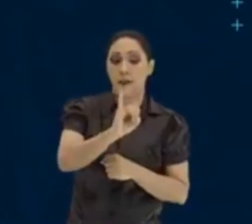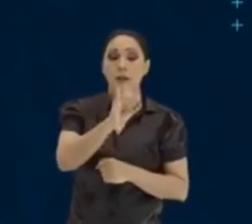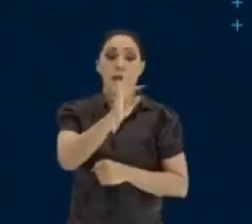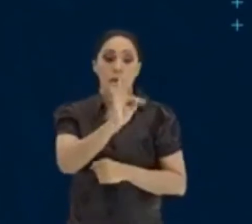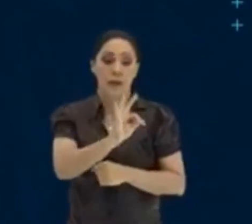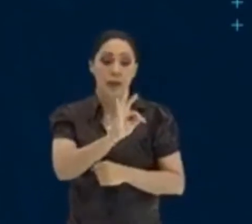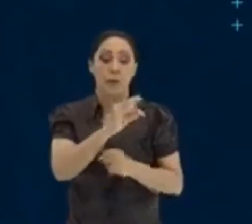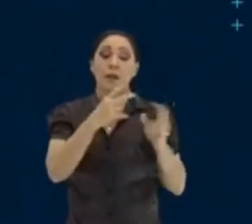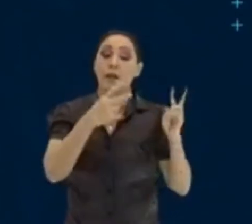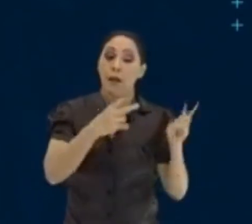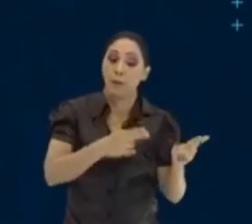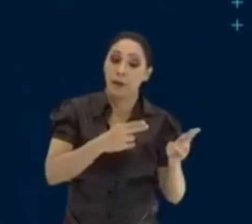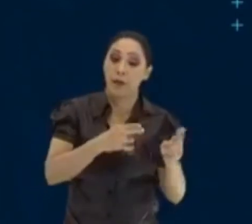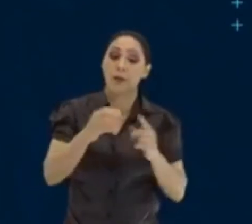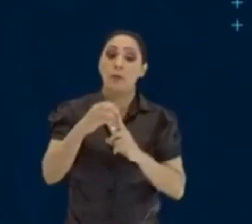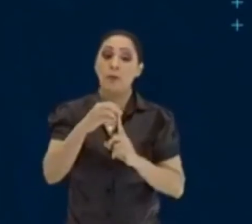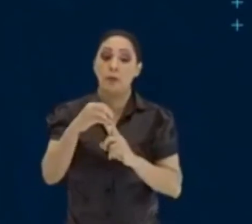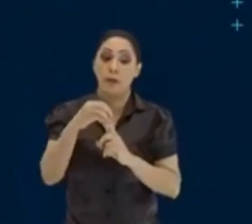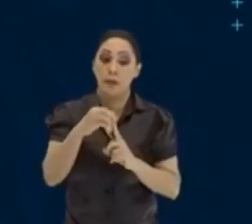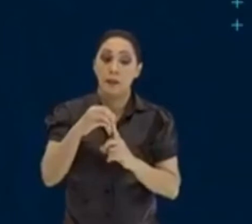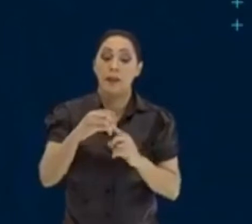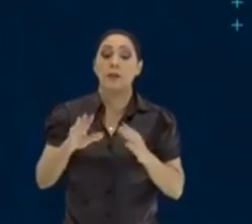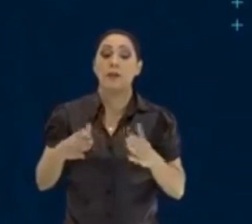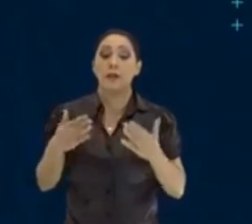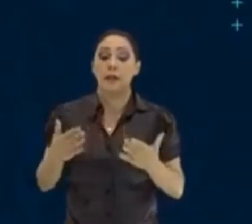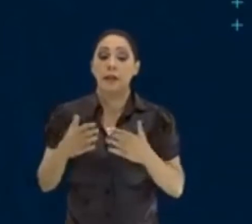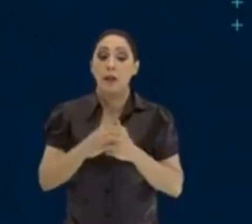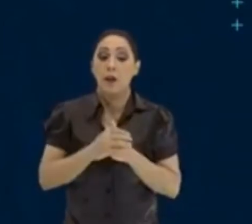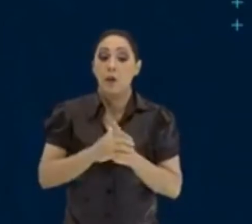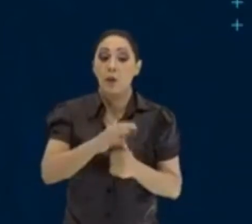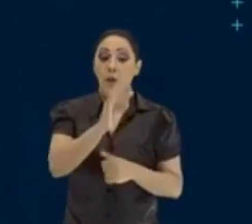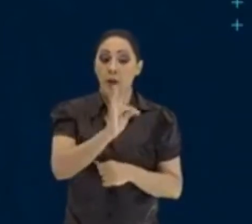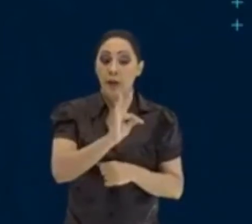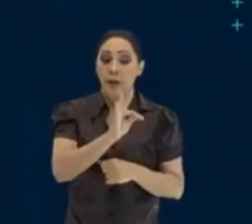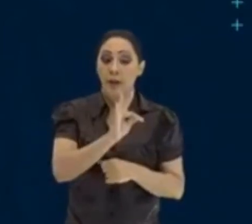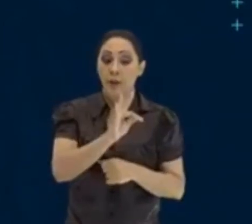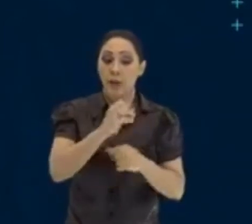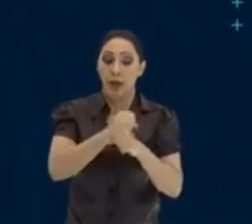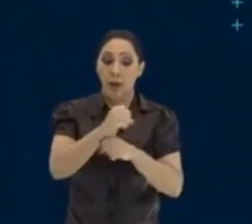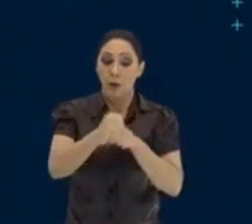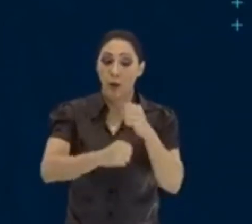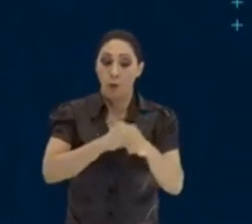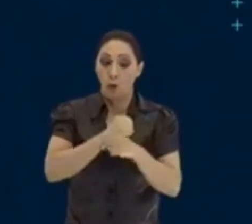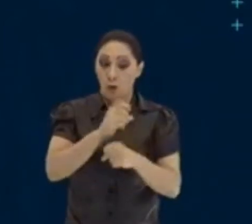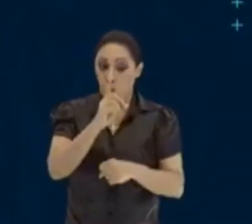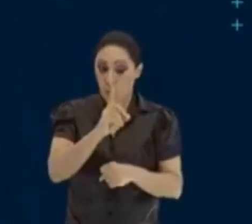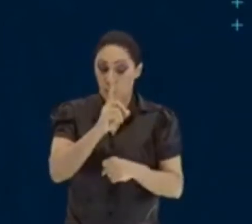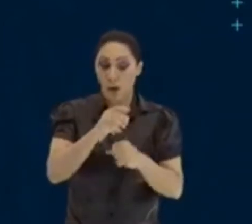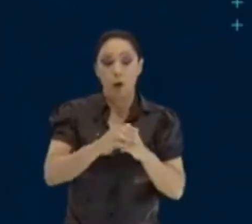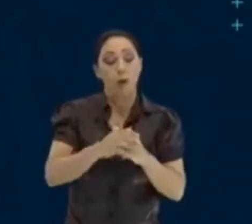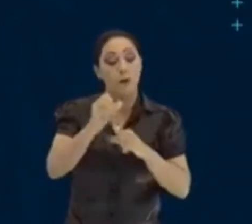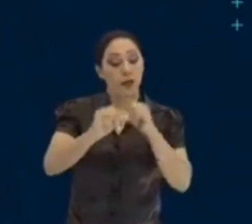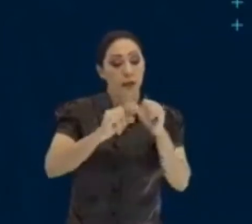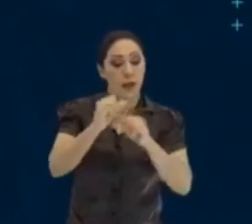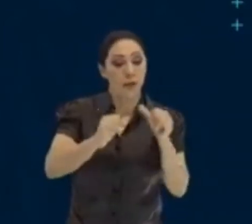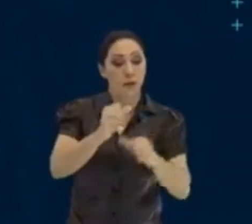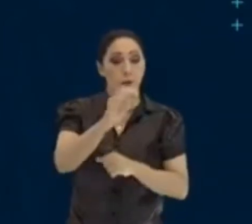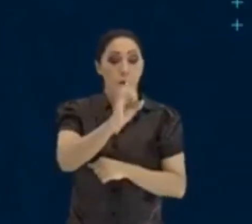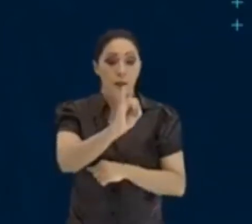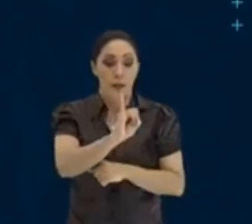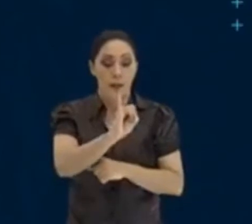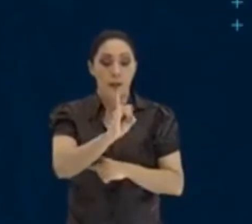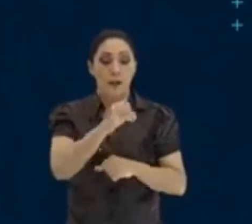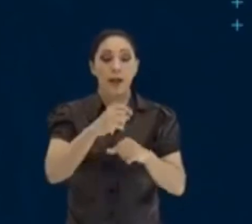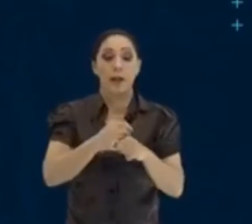Então, taxa 3% ao mês, o tempo está em um ano. Ou você transforma a taxa em ano ou o tempo em mês.